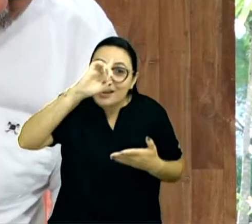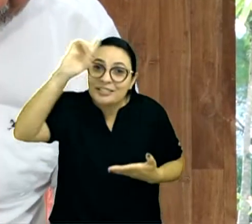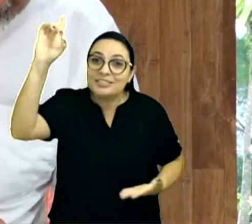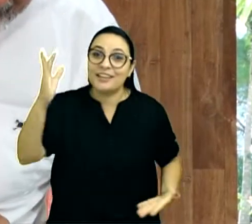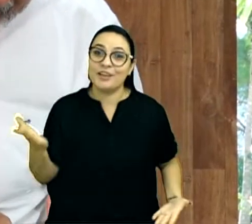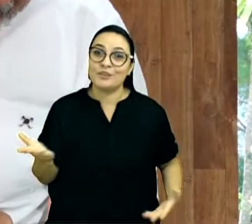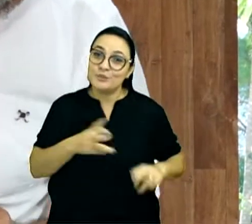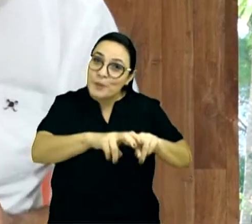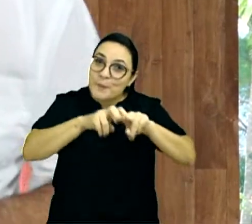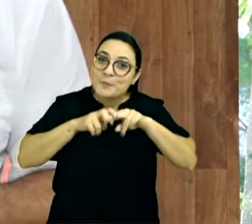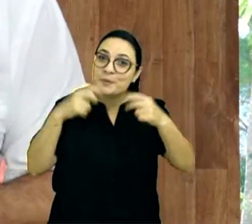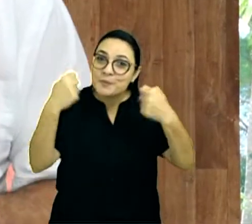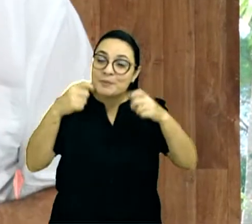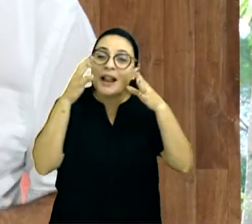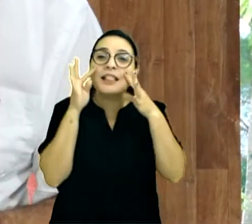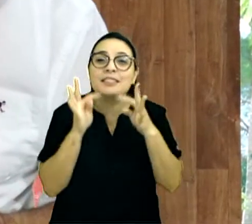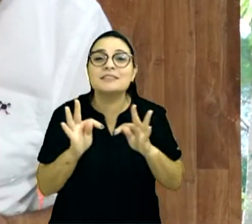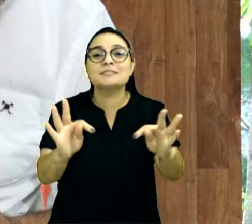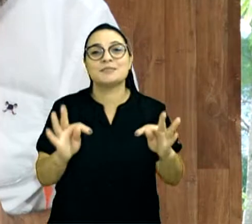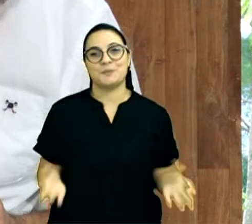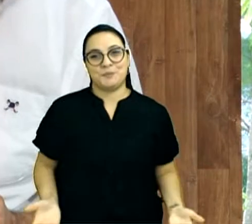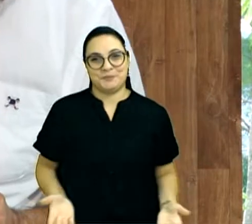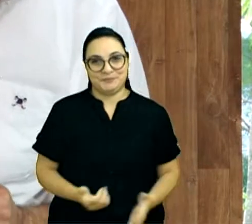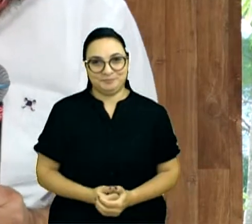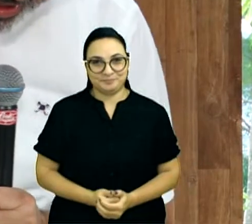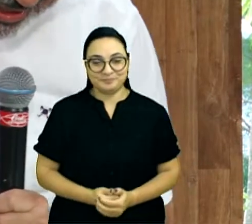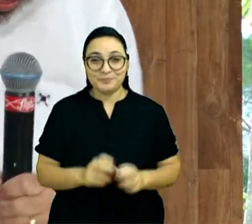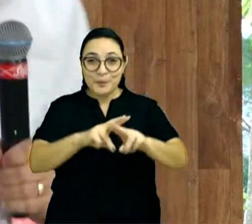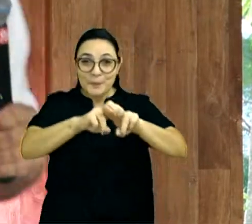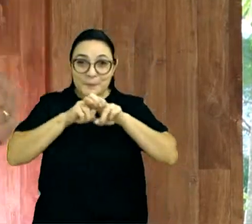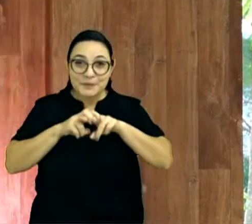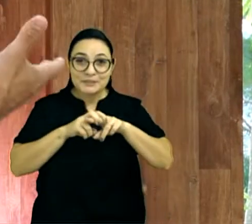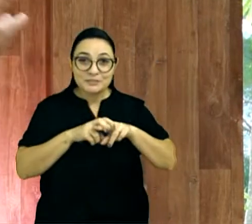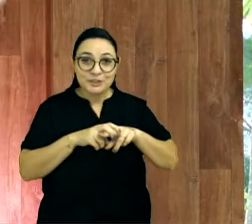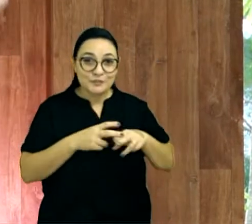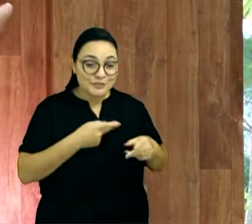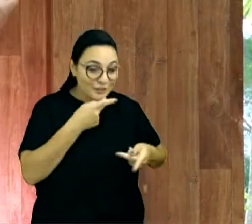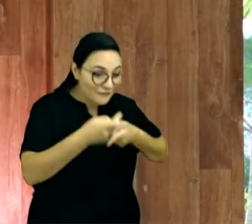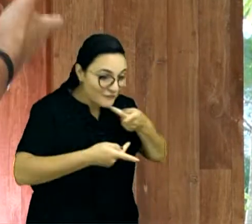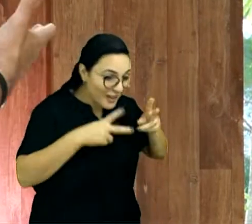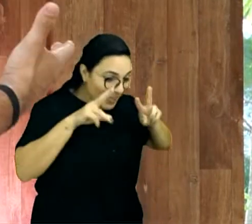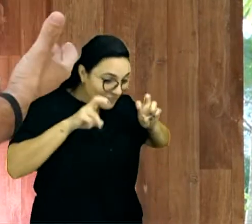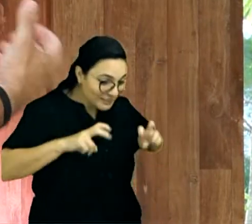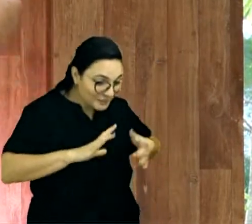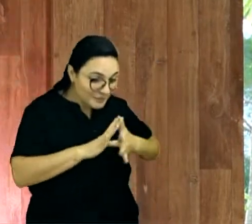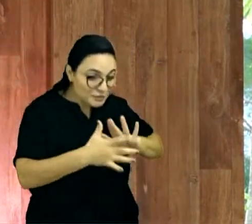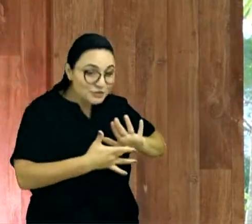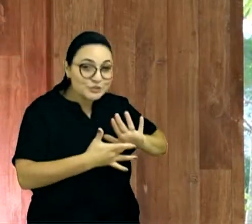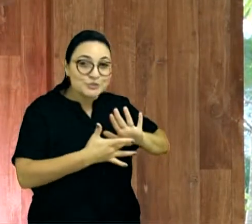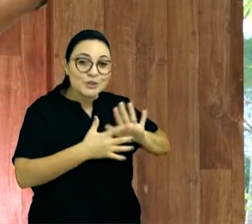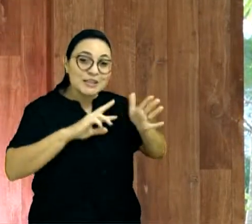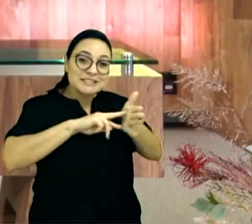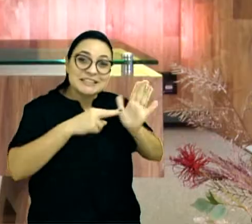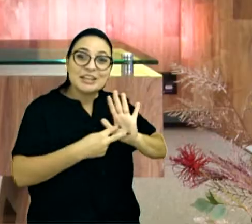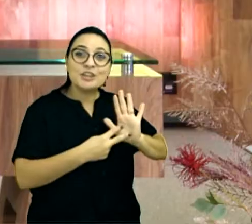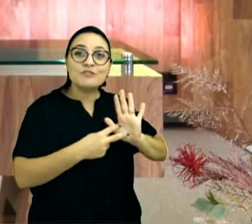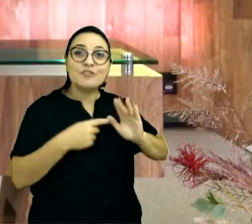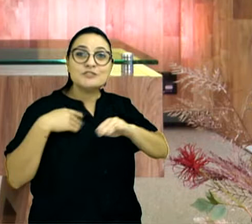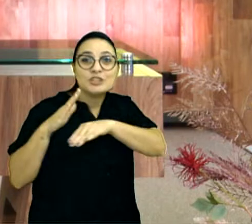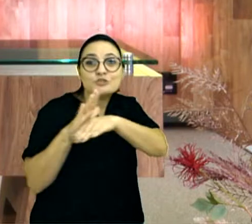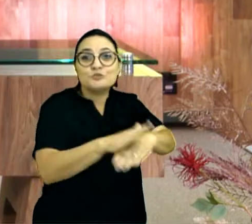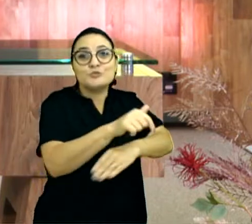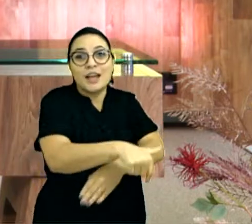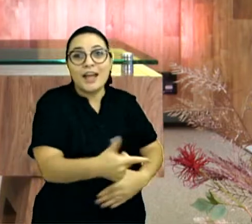testemunhar, eu tenho aprendido que falar de Jesus para alguém é sinal, como o pastor tem falado muitas vezes, é sinal de misericórdia.